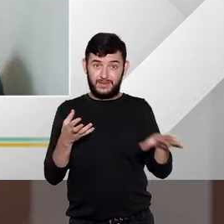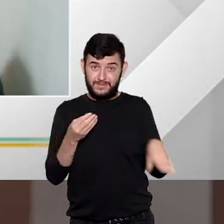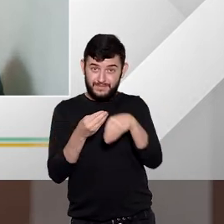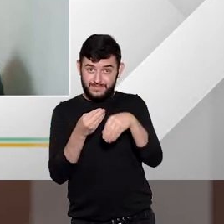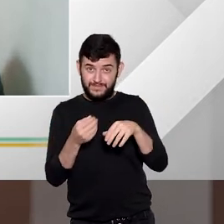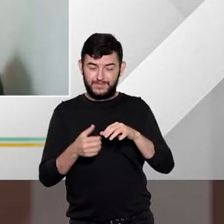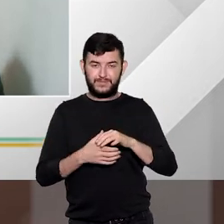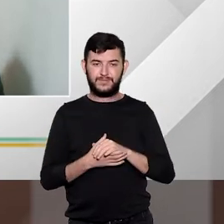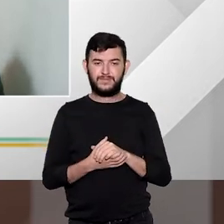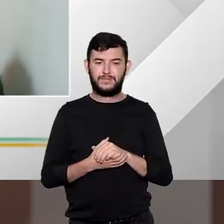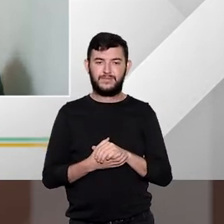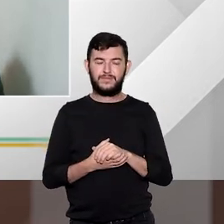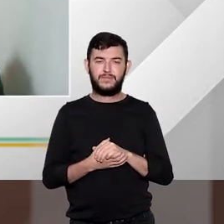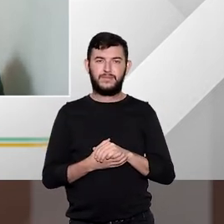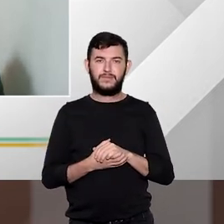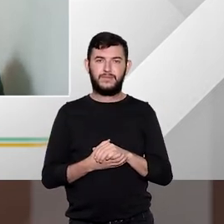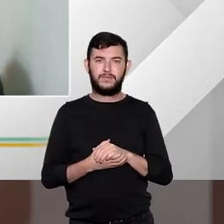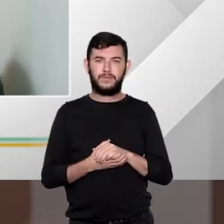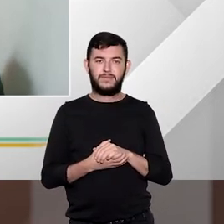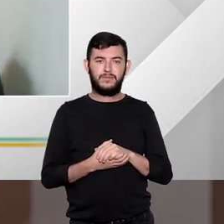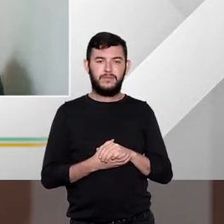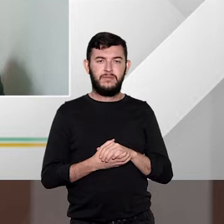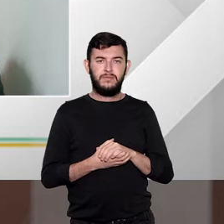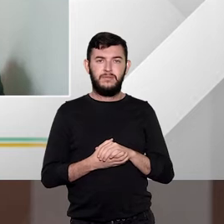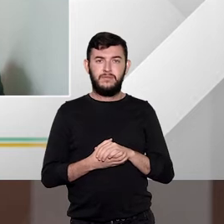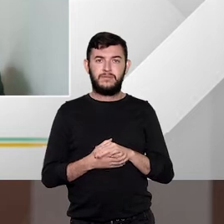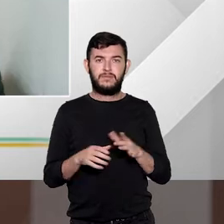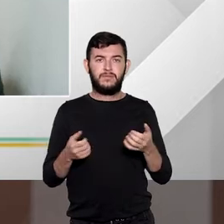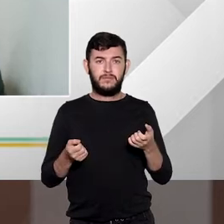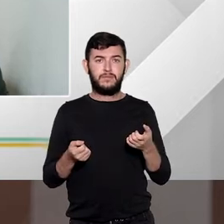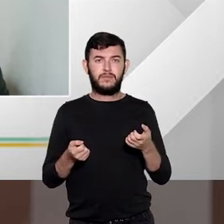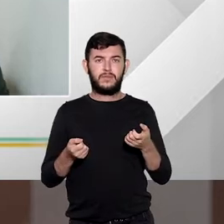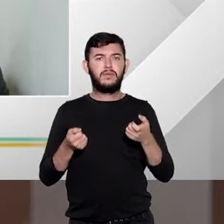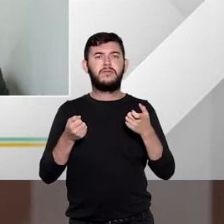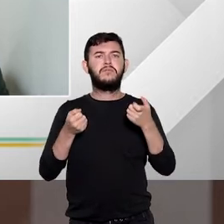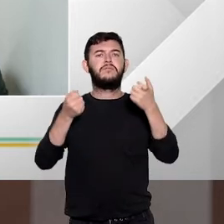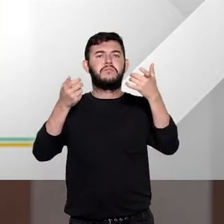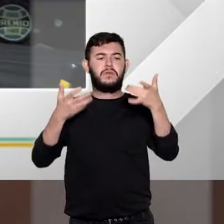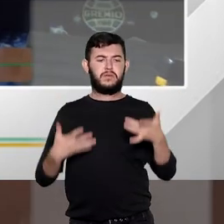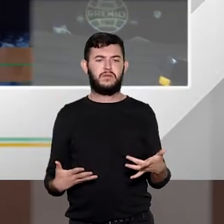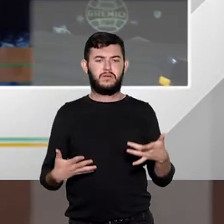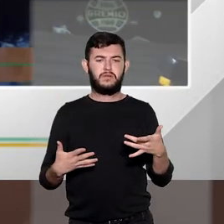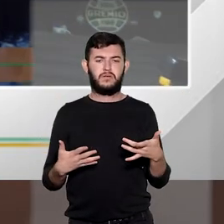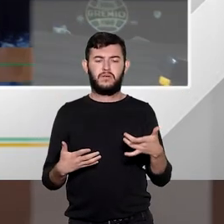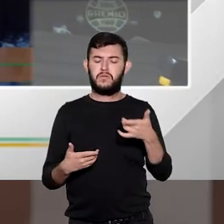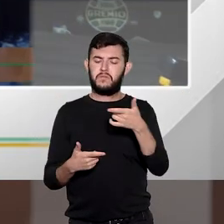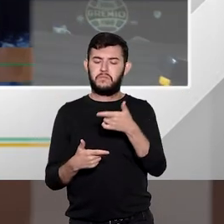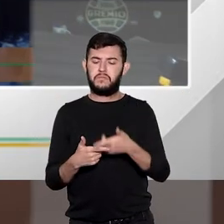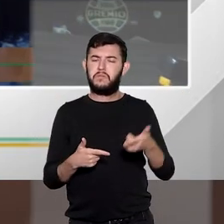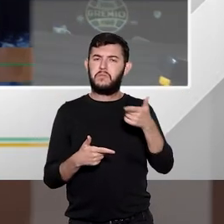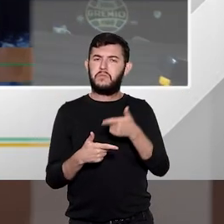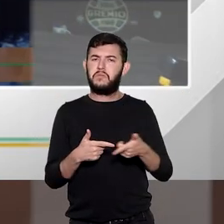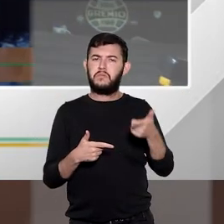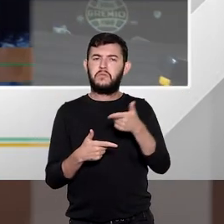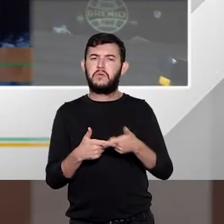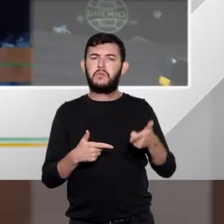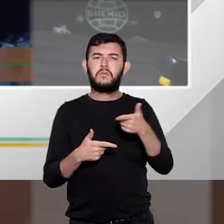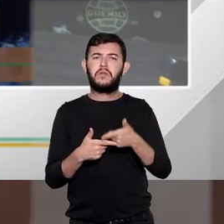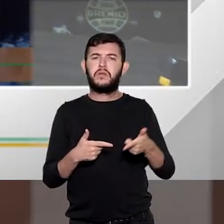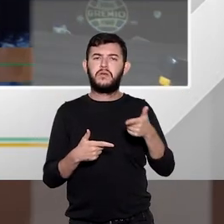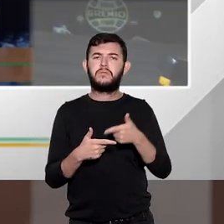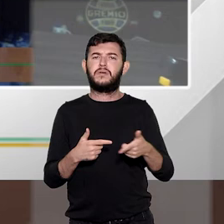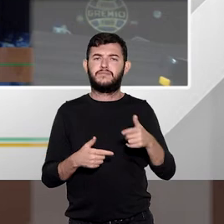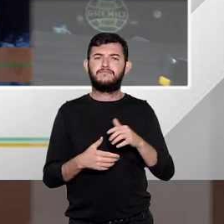É, é um, como nós havíamos dito, sim, ele é um, é um, um problema em que